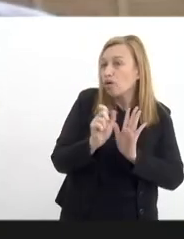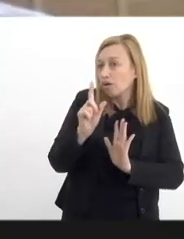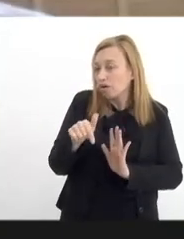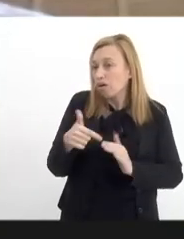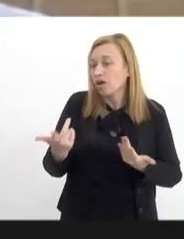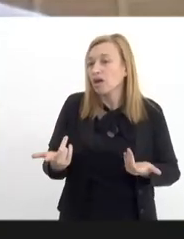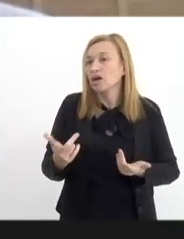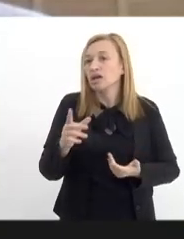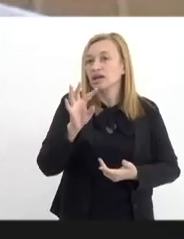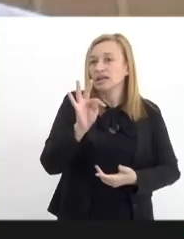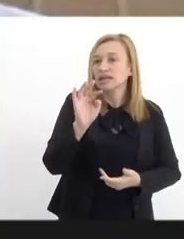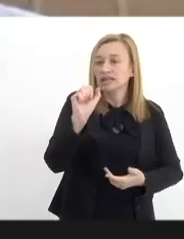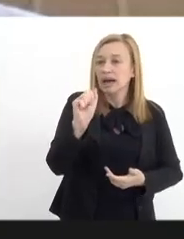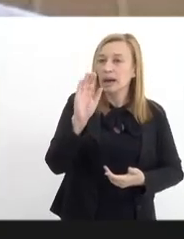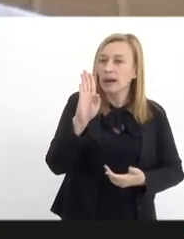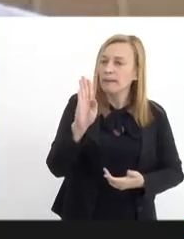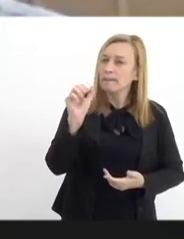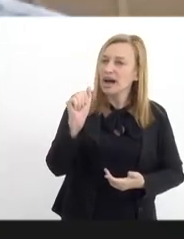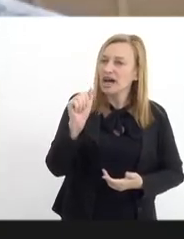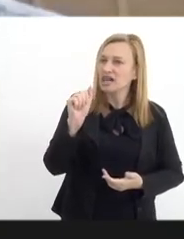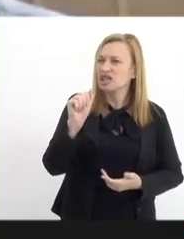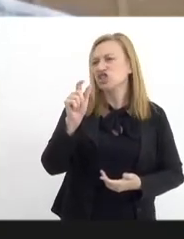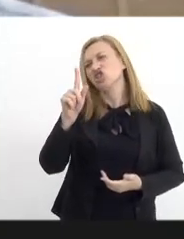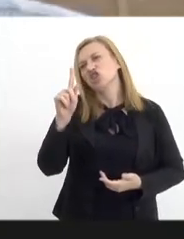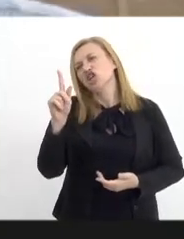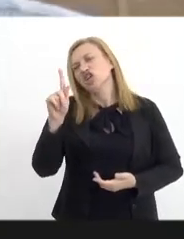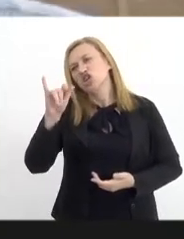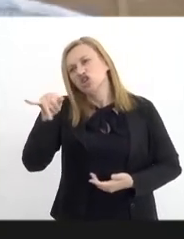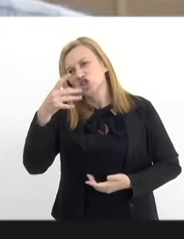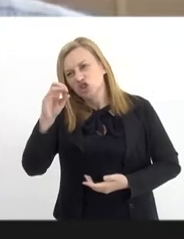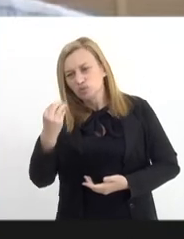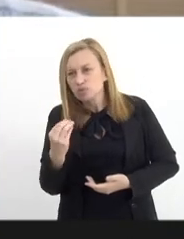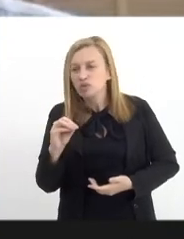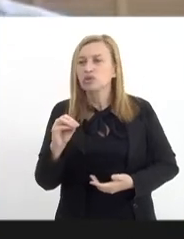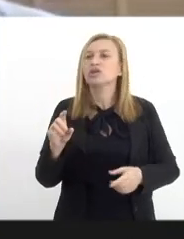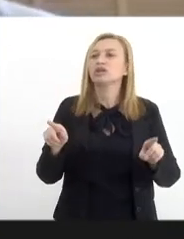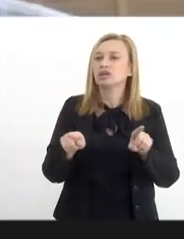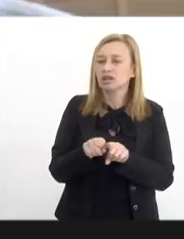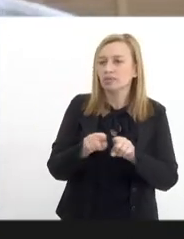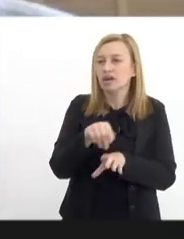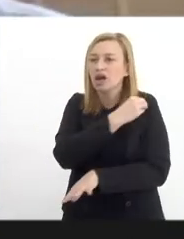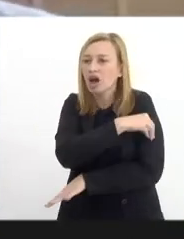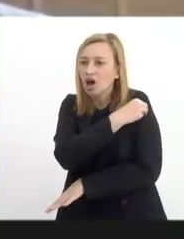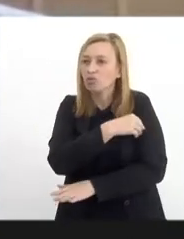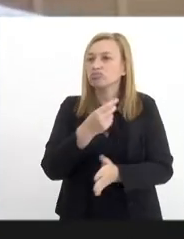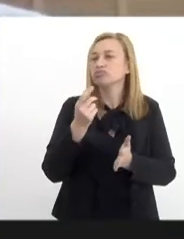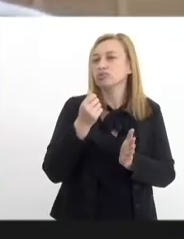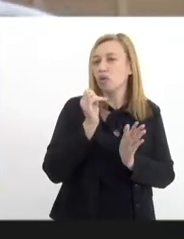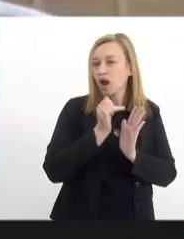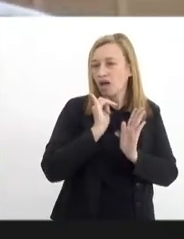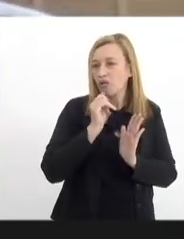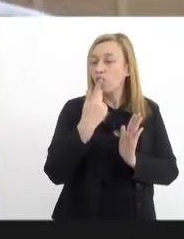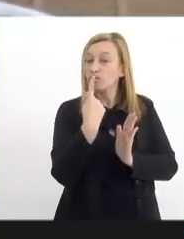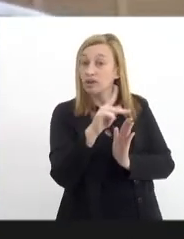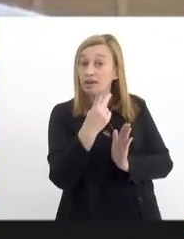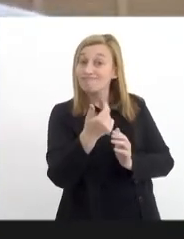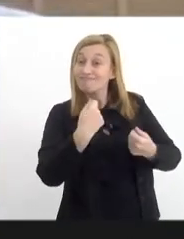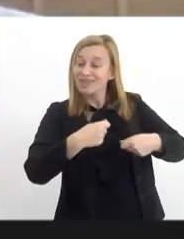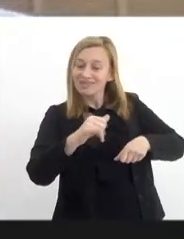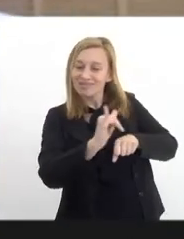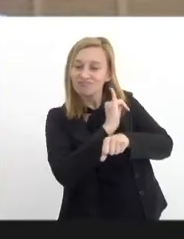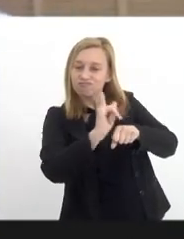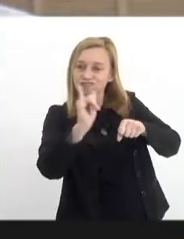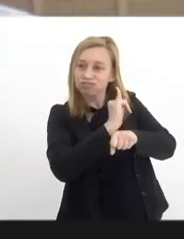tabagismo e autolismo são algo que apareceu no relatório deles, que eles precisam elaborar